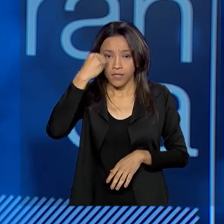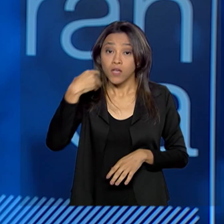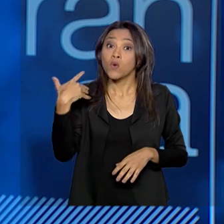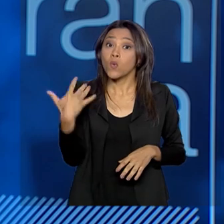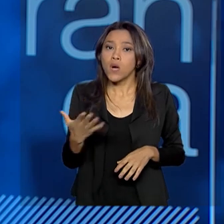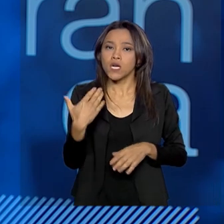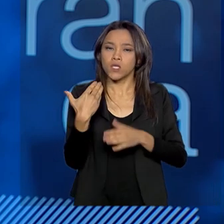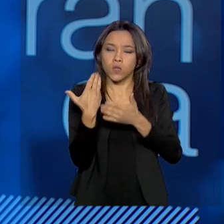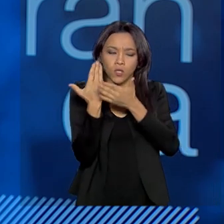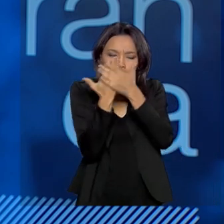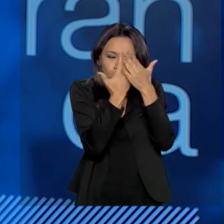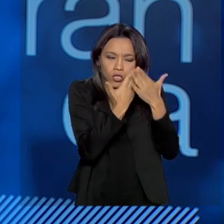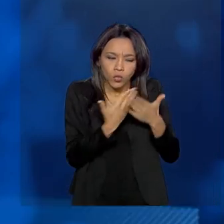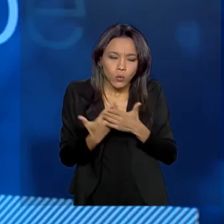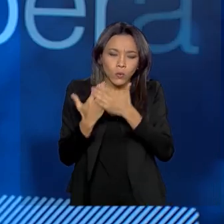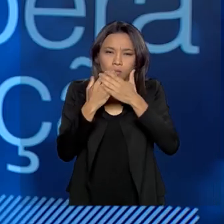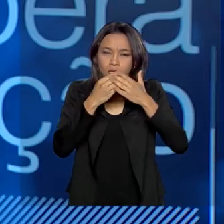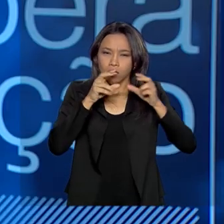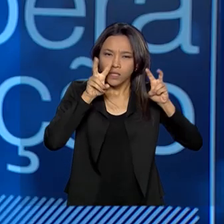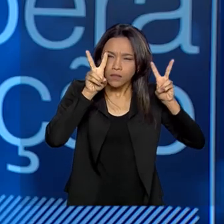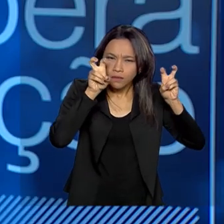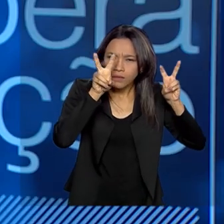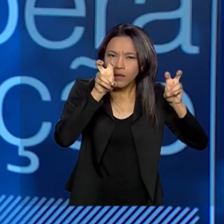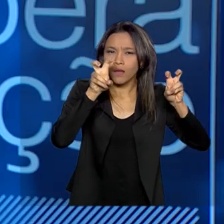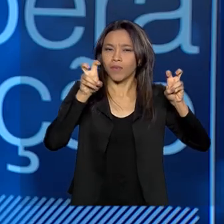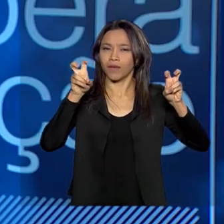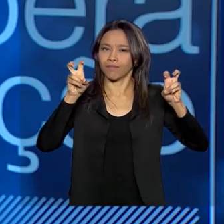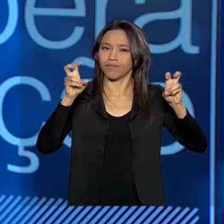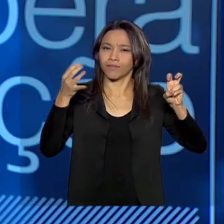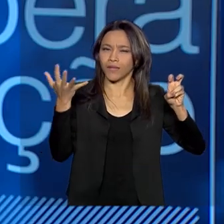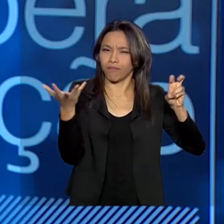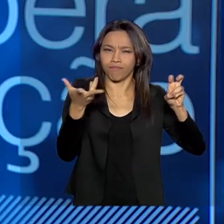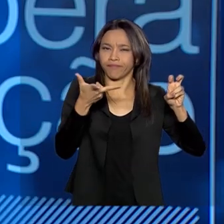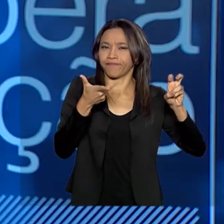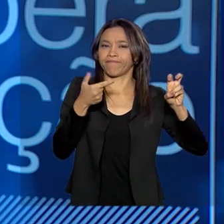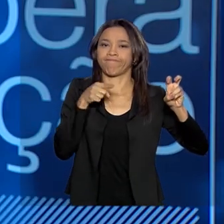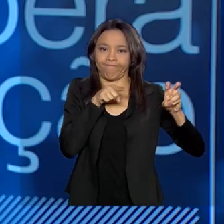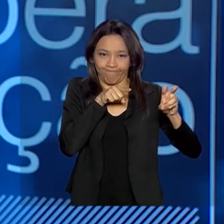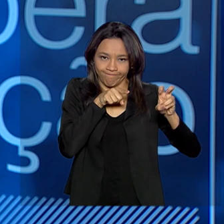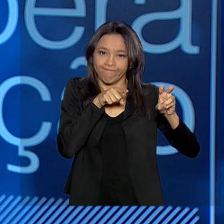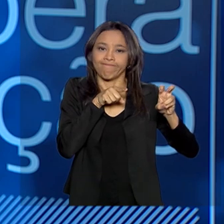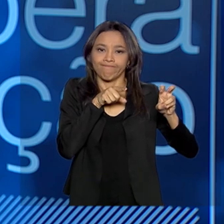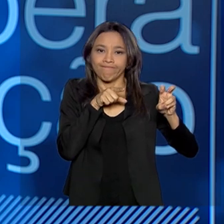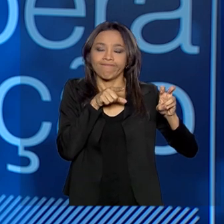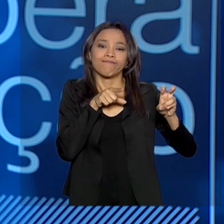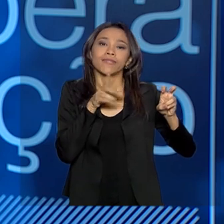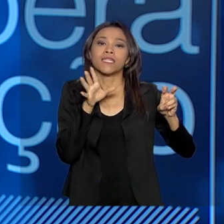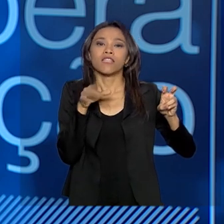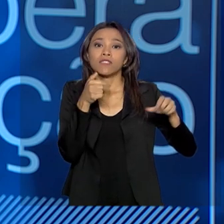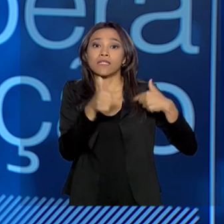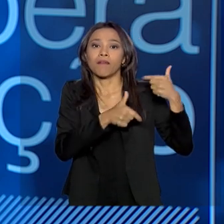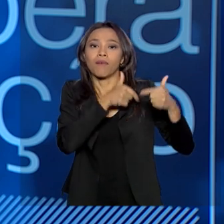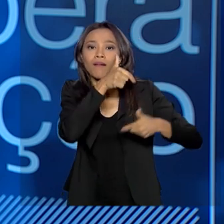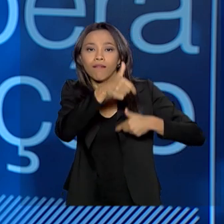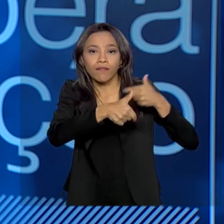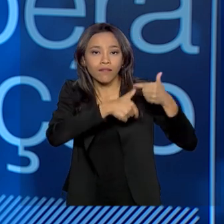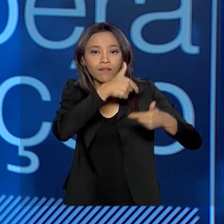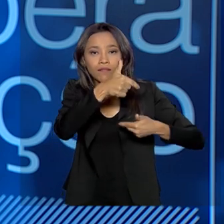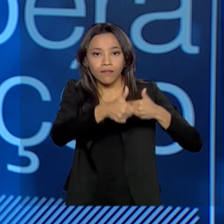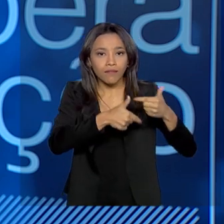termo, e essa a grande beleza, quando se trabalha algo assim como